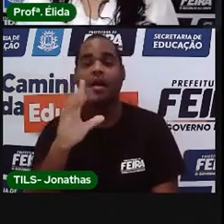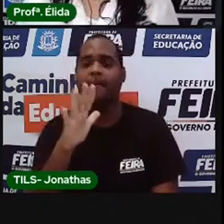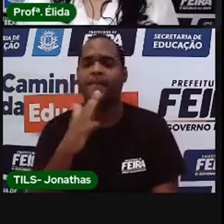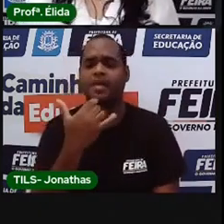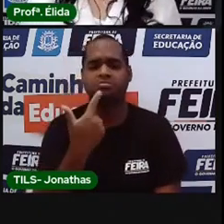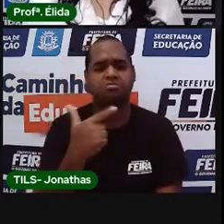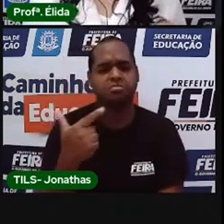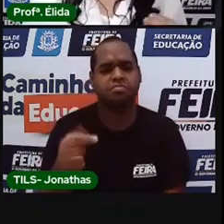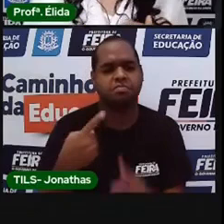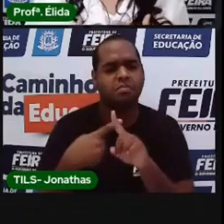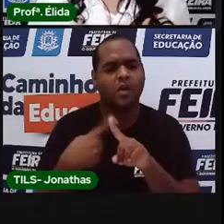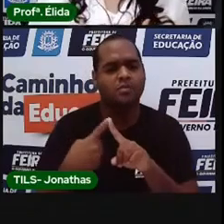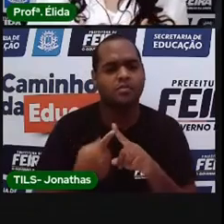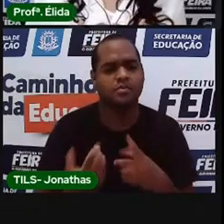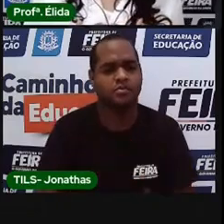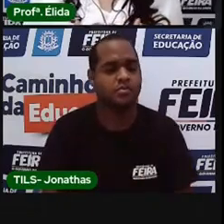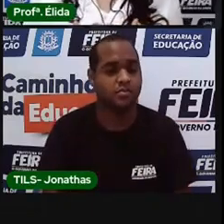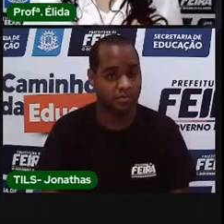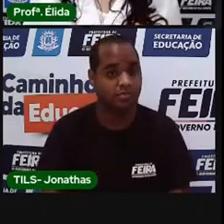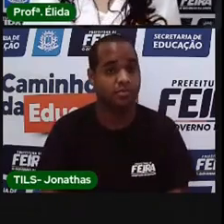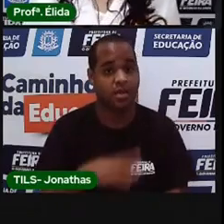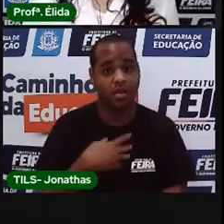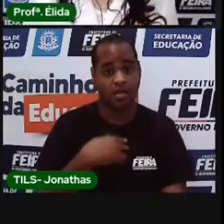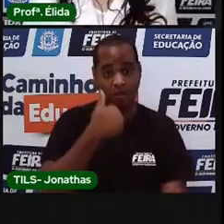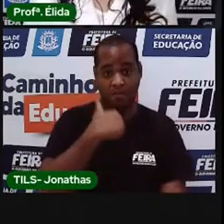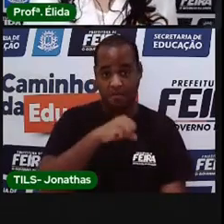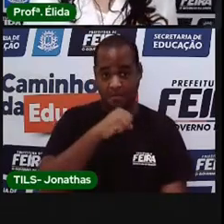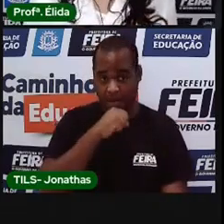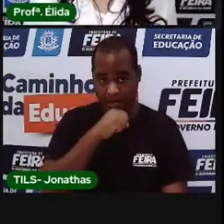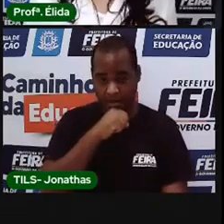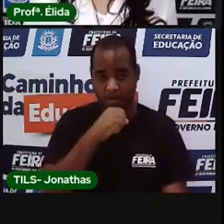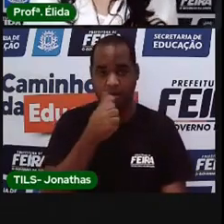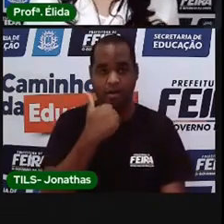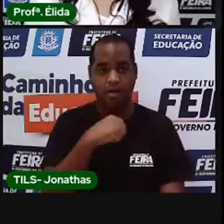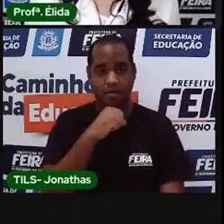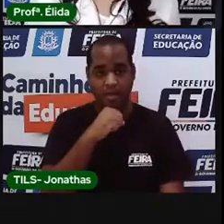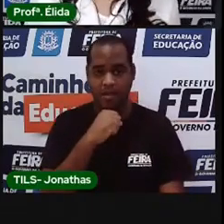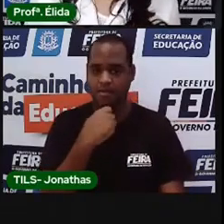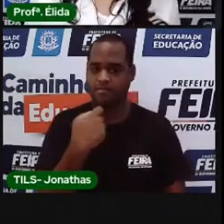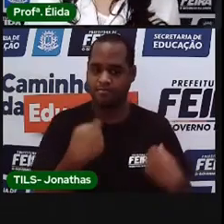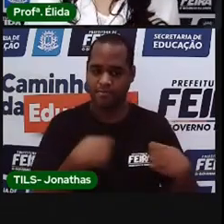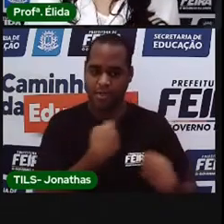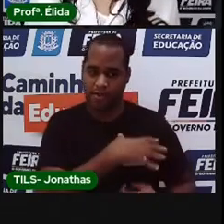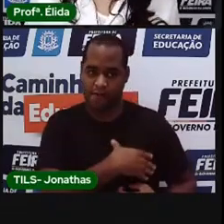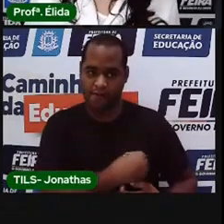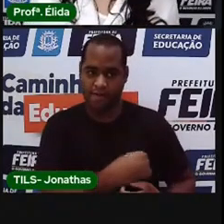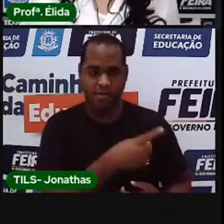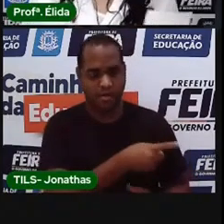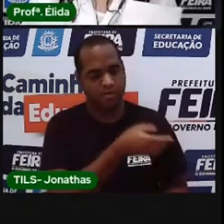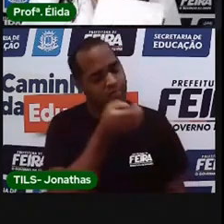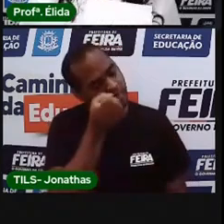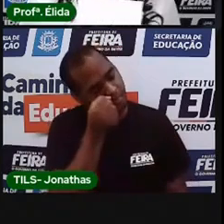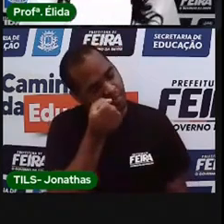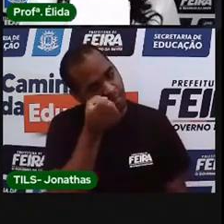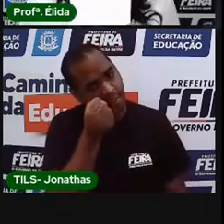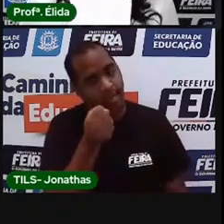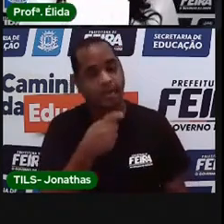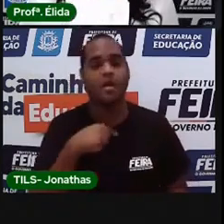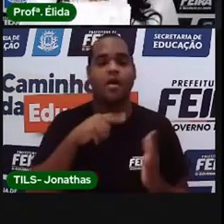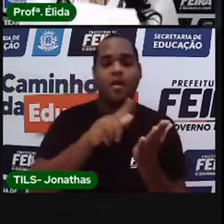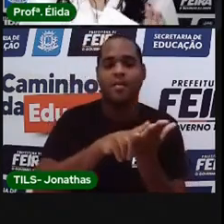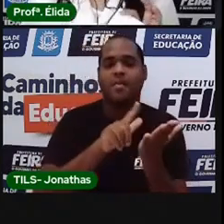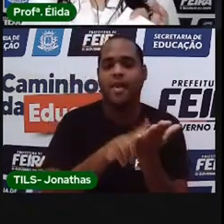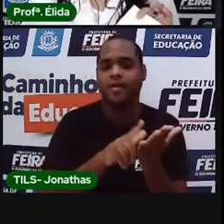tem o destinatário? Eu sou mãe. Quando eu preciso sair, que as minhas filhas estão deitadas, eu pego um